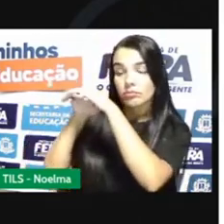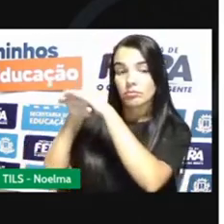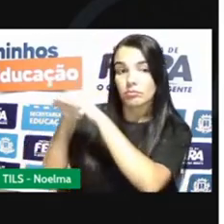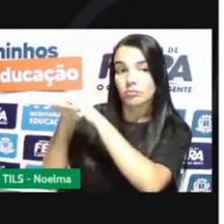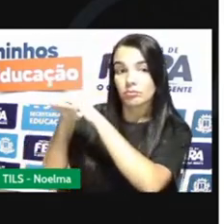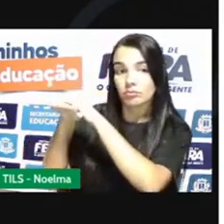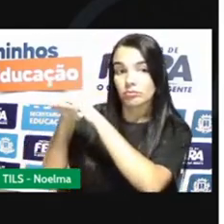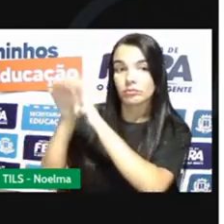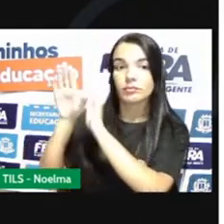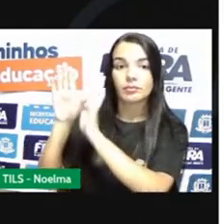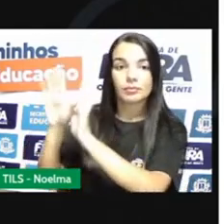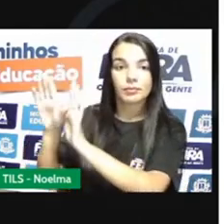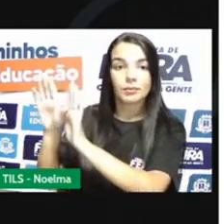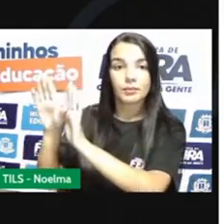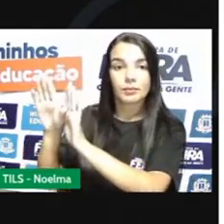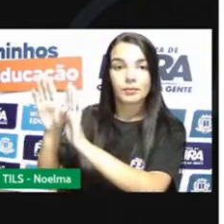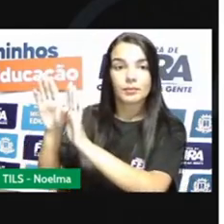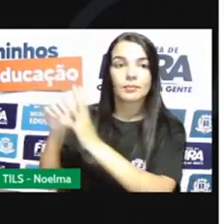Coloca no congelador.